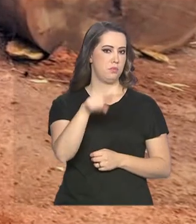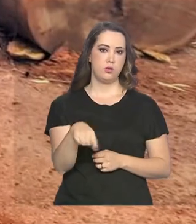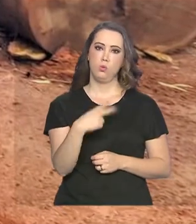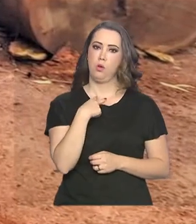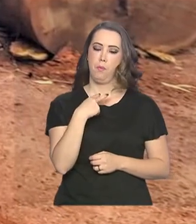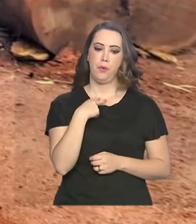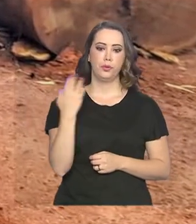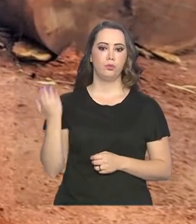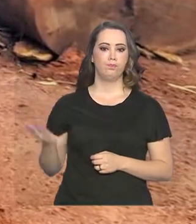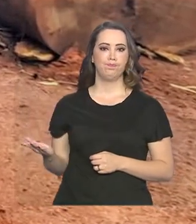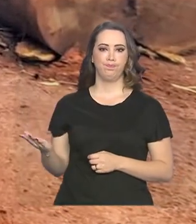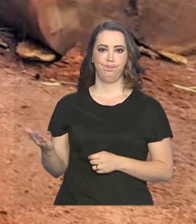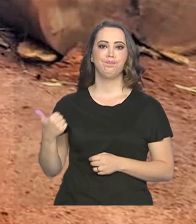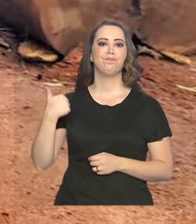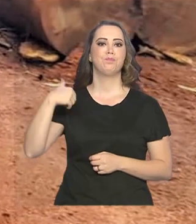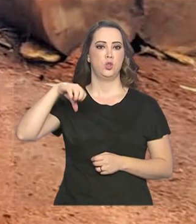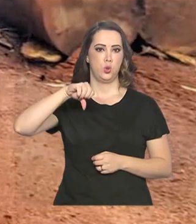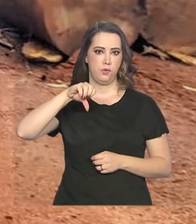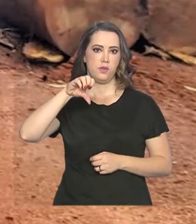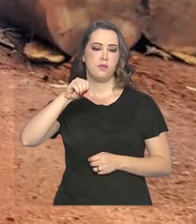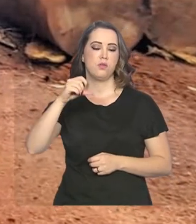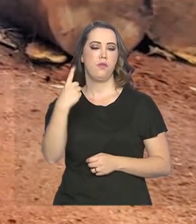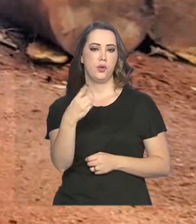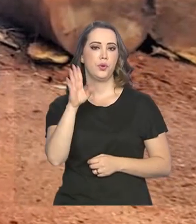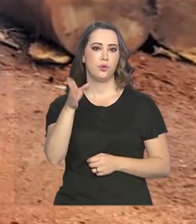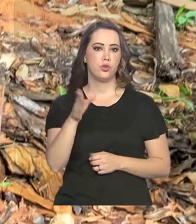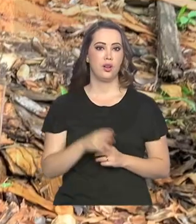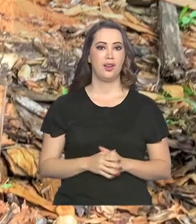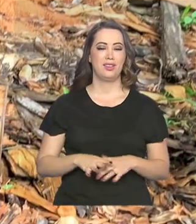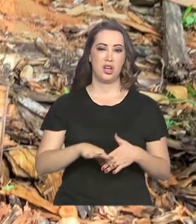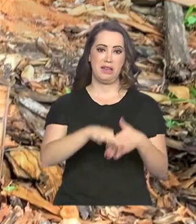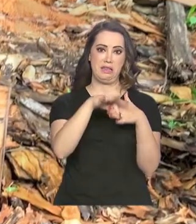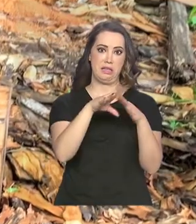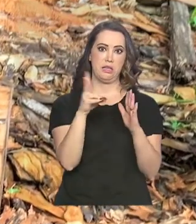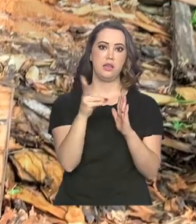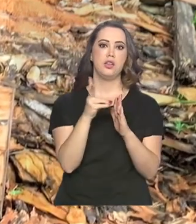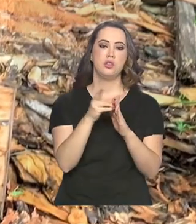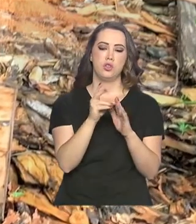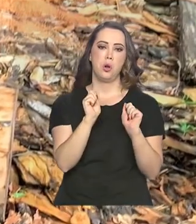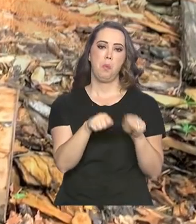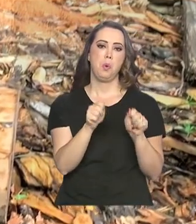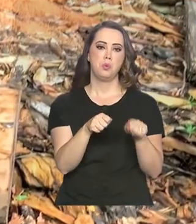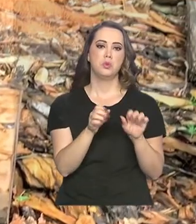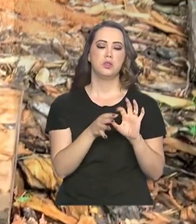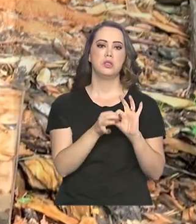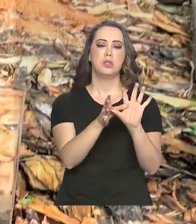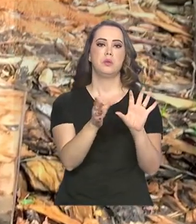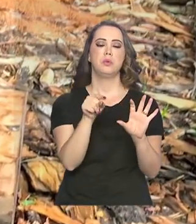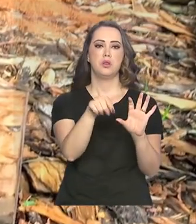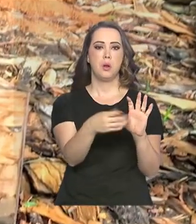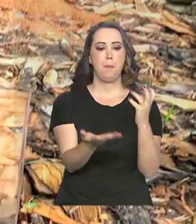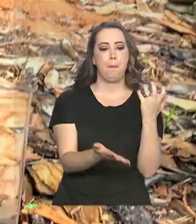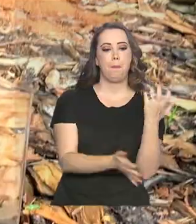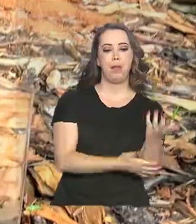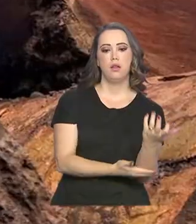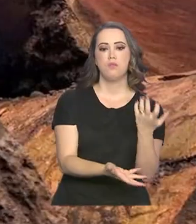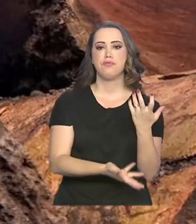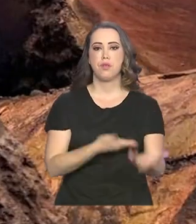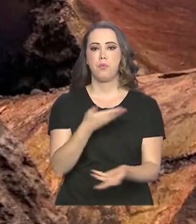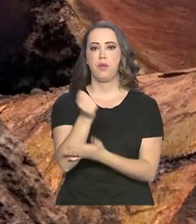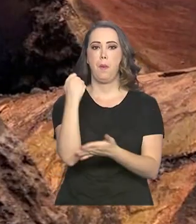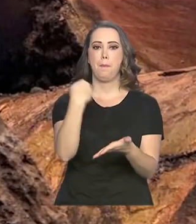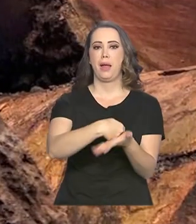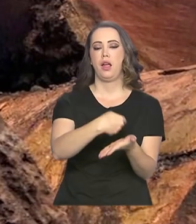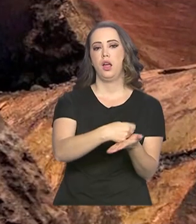apontou a participação de lideranças indígenas na organização. Eles permitiam a exploração da reserva em troca de pagamentos em dinheiro